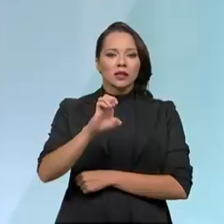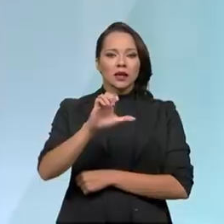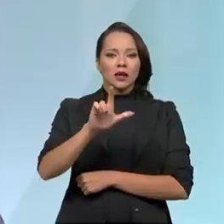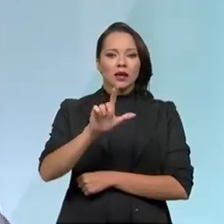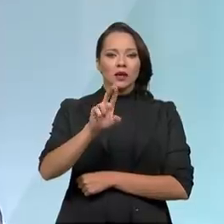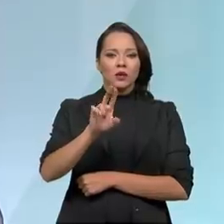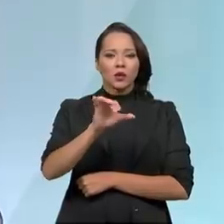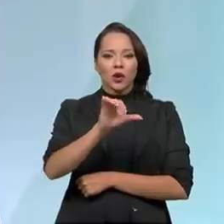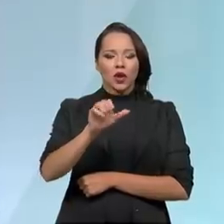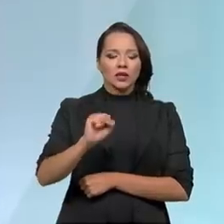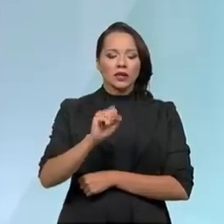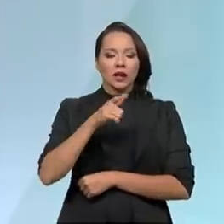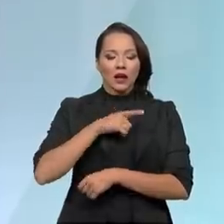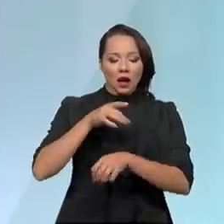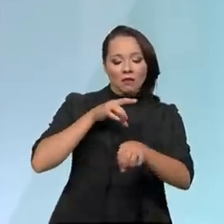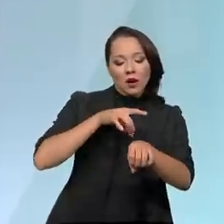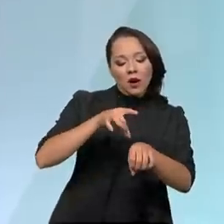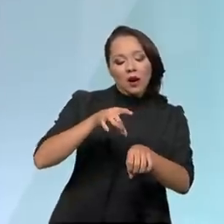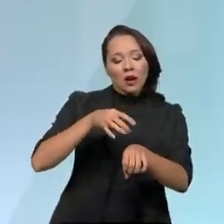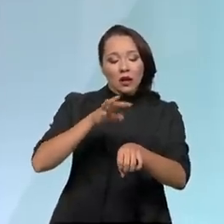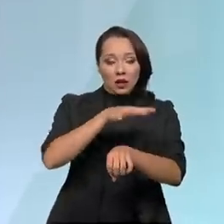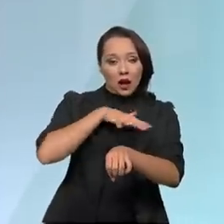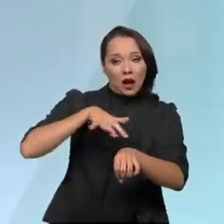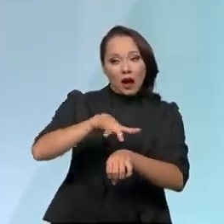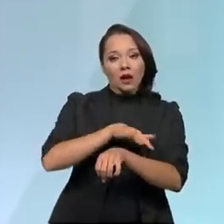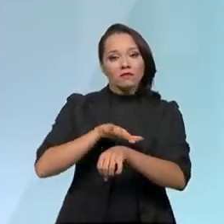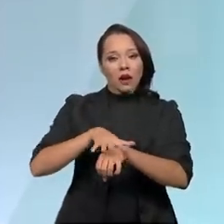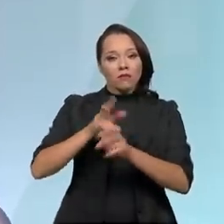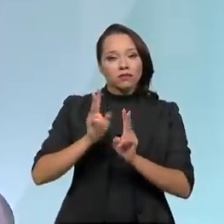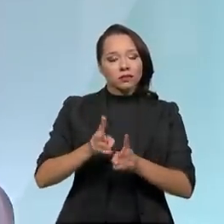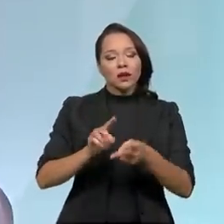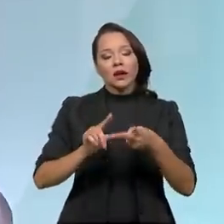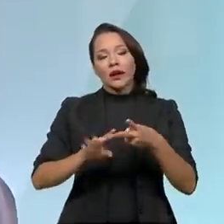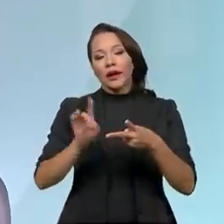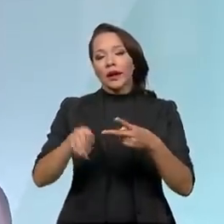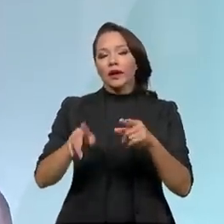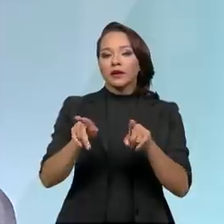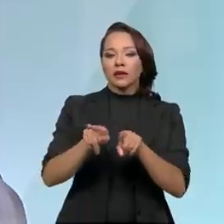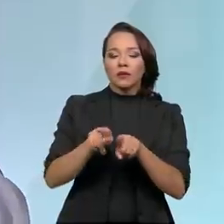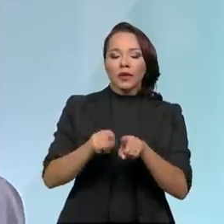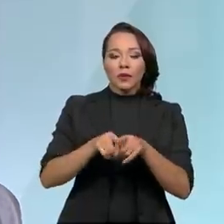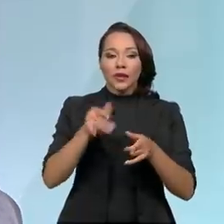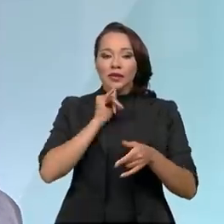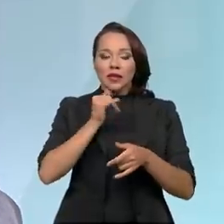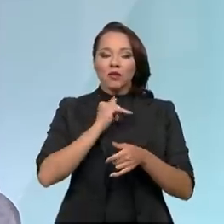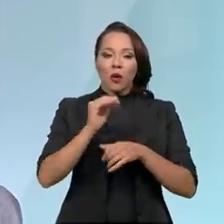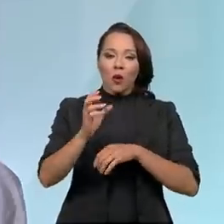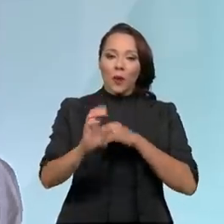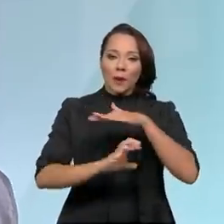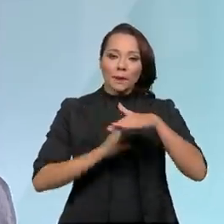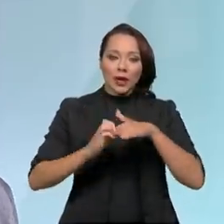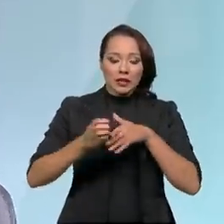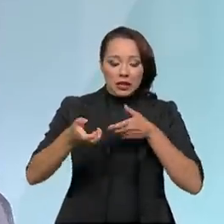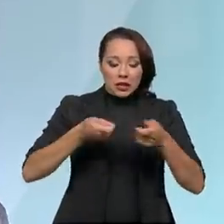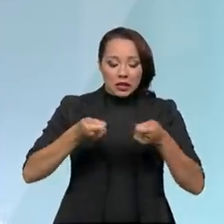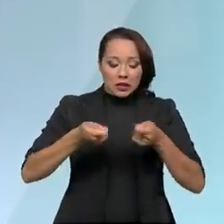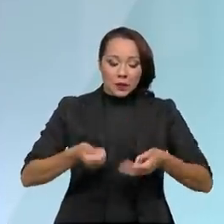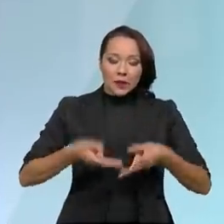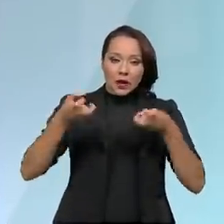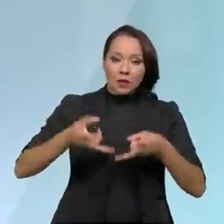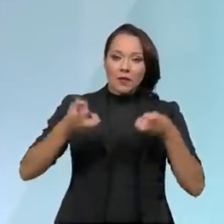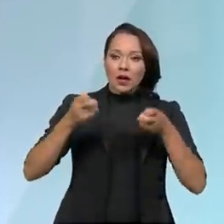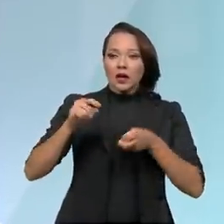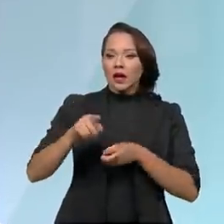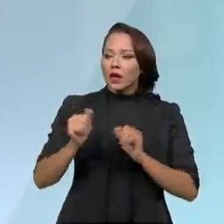fazer a ligação da sua planta para uma concessão existente, é o caso de uma mineradora que tem um ativo minerário e quer ligar esse ativo